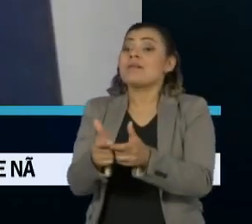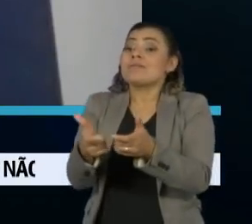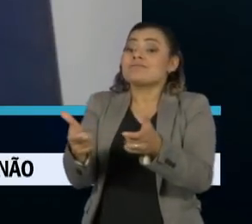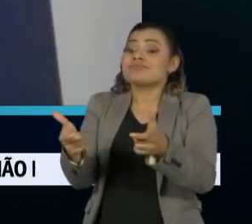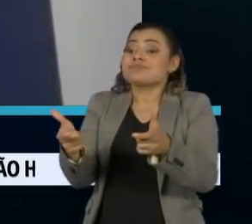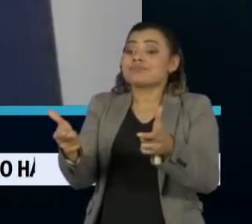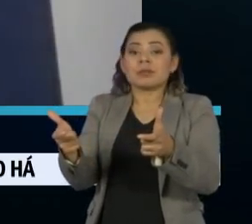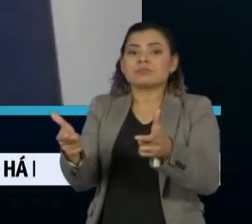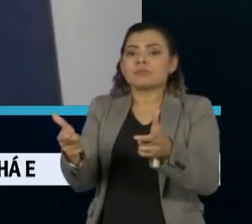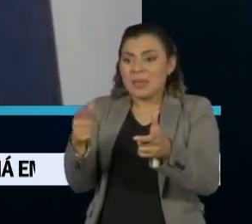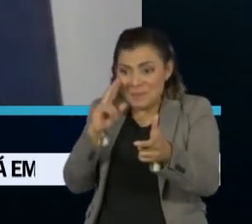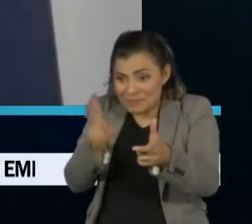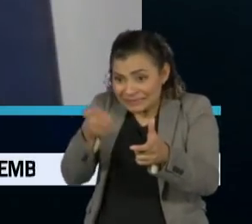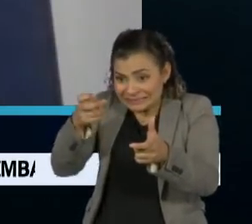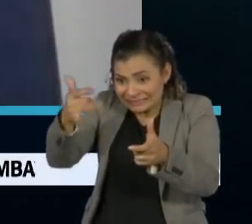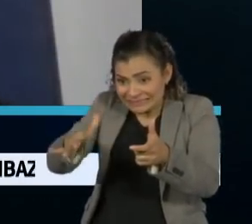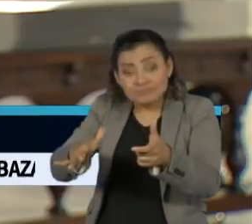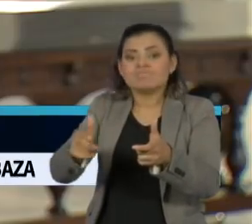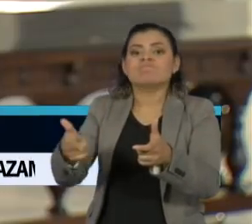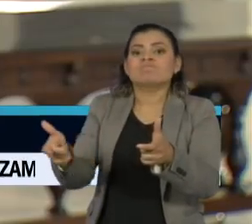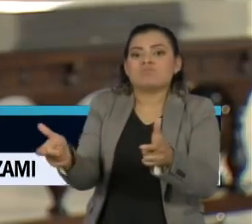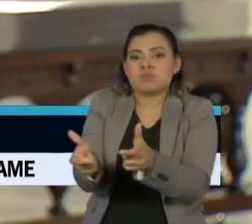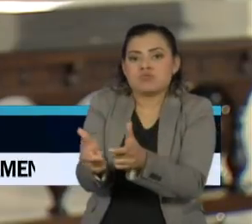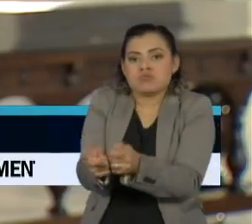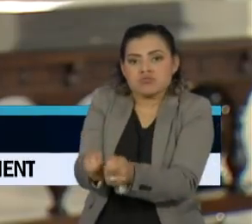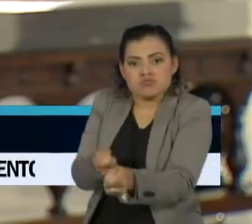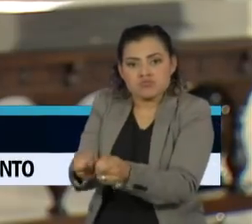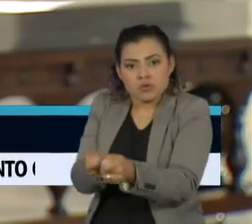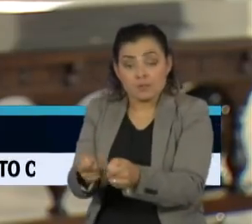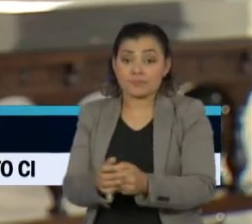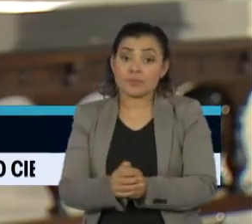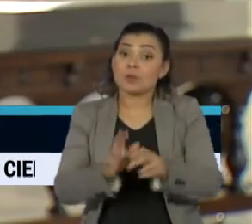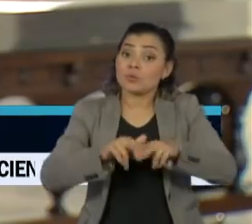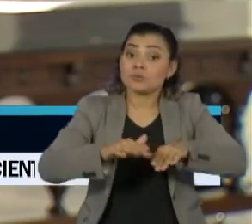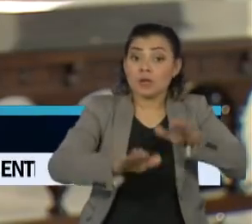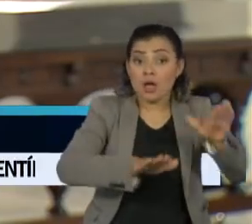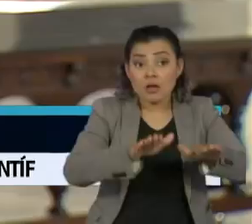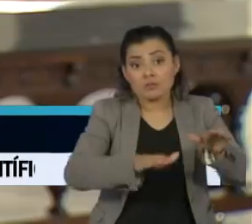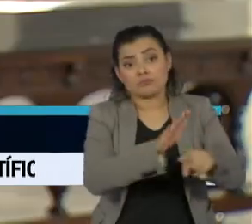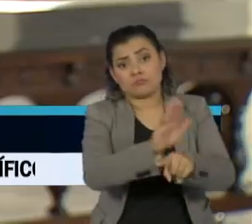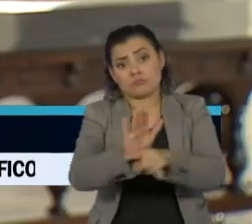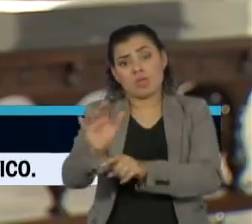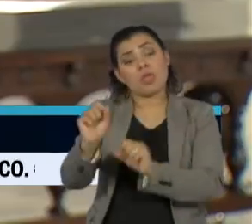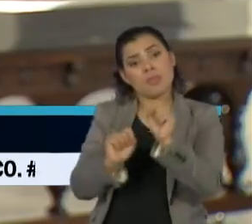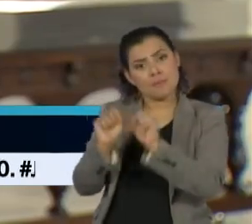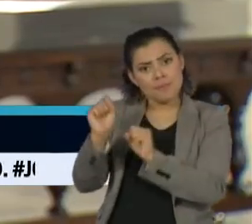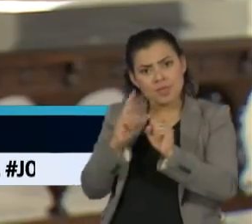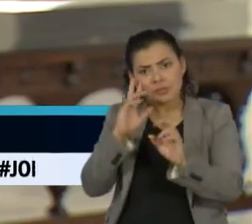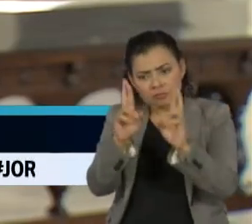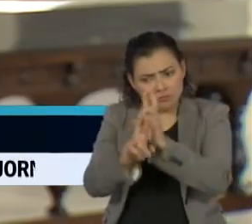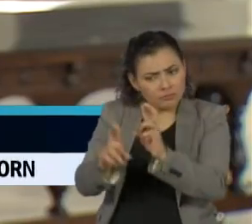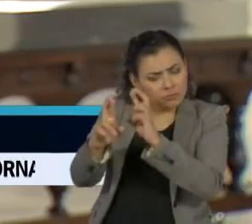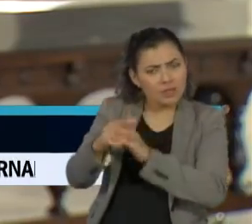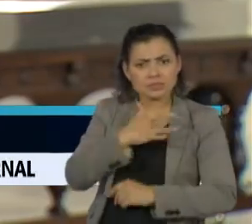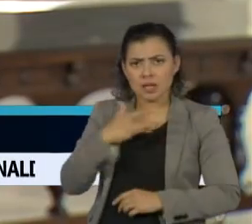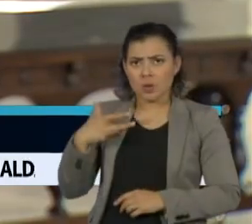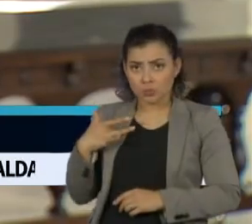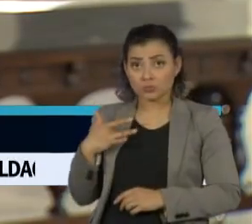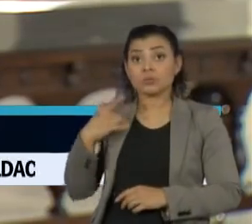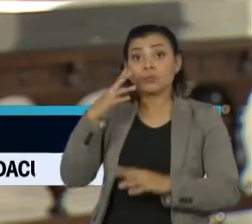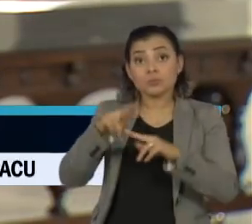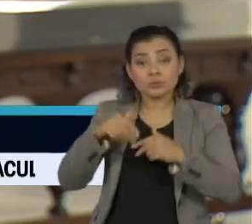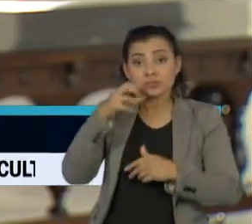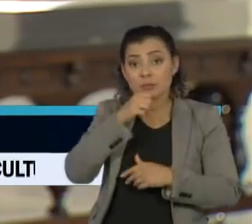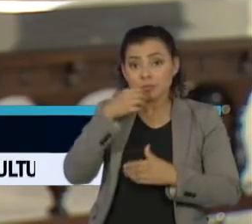depender desses indicadores de saúde. Para ajudar as empresas a monitorar o estado de saúde de seus funcionários, até o final dessa